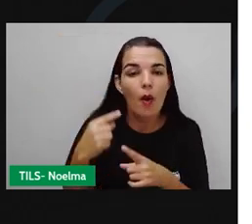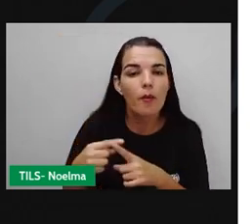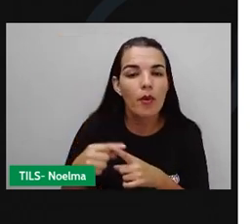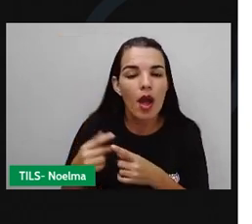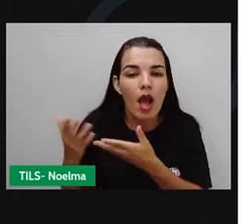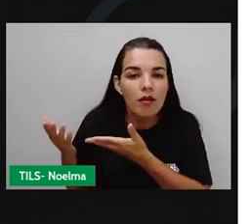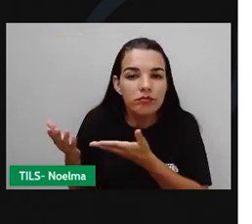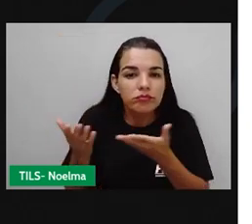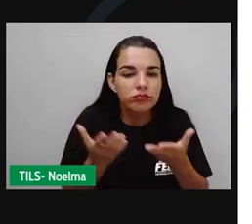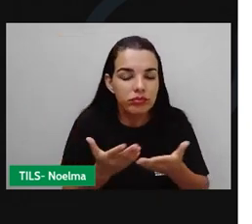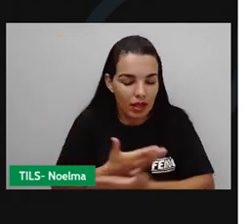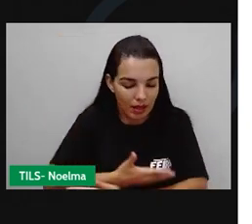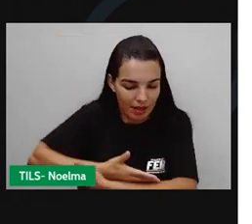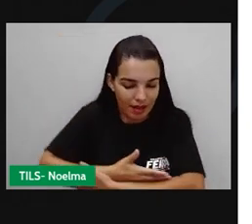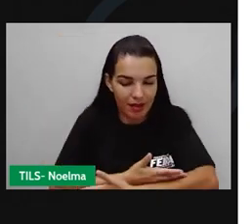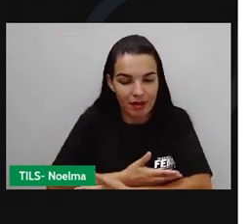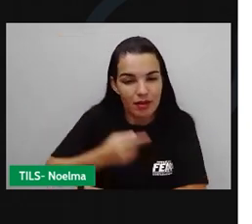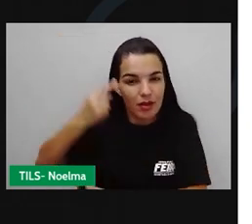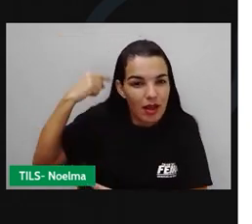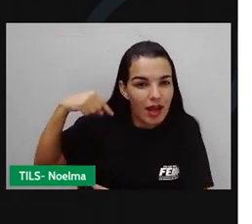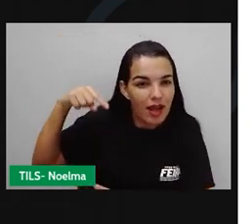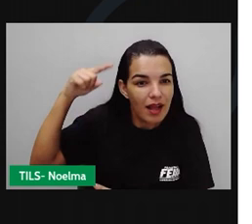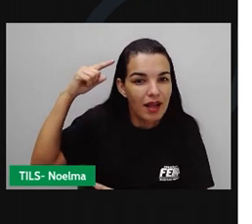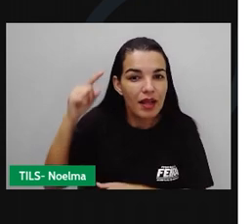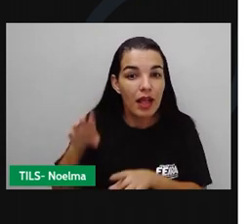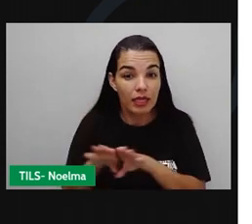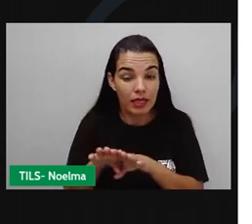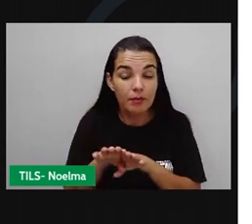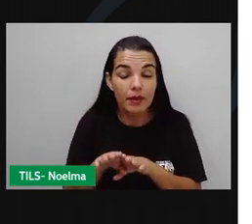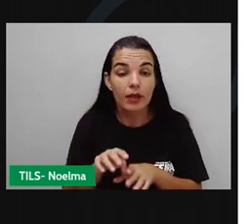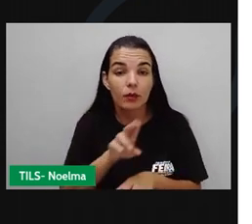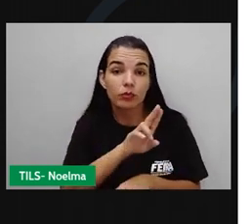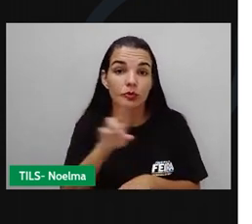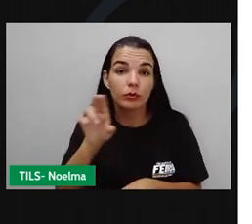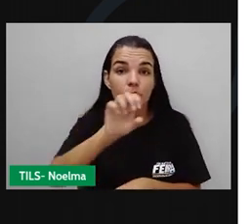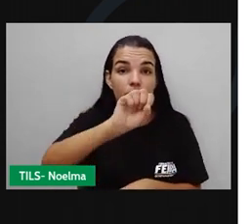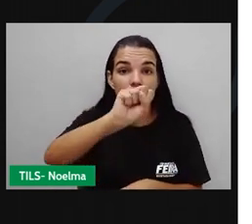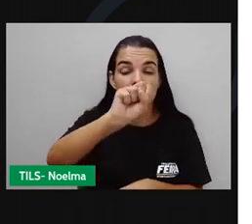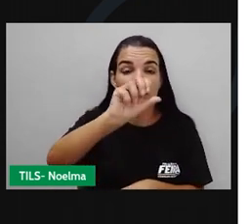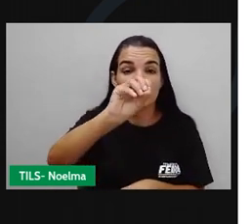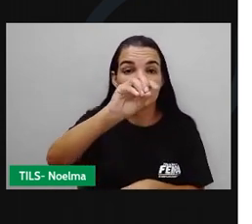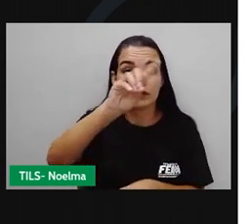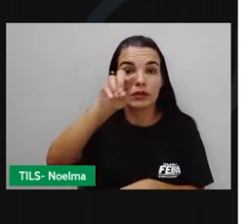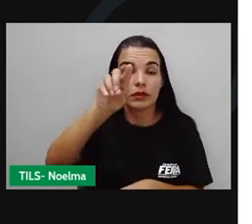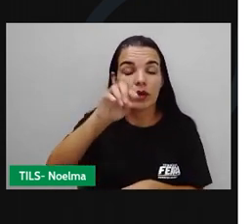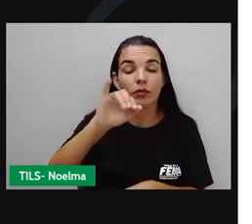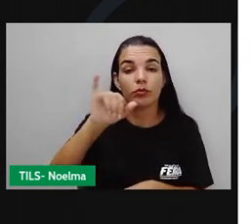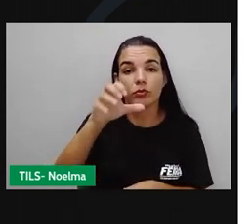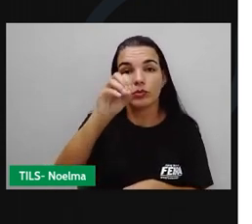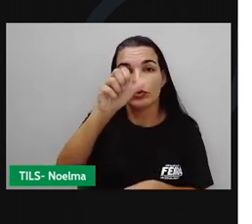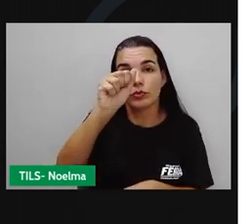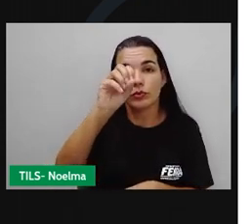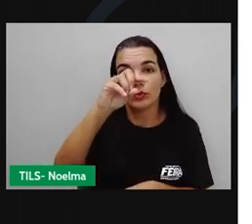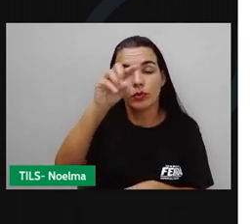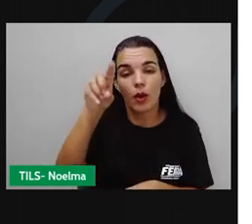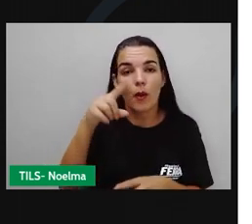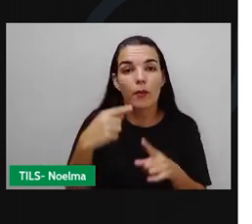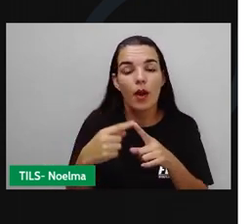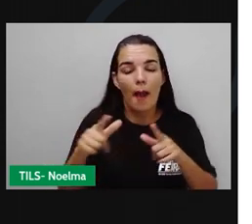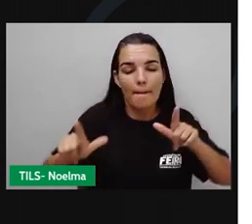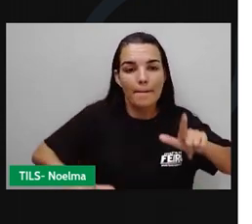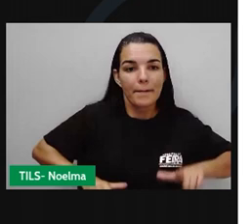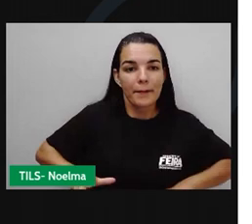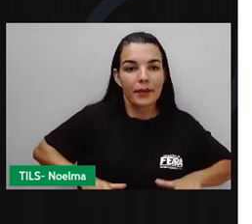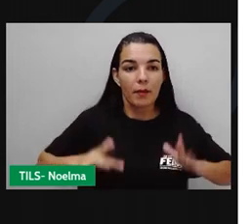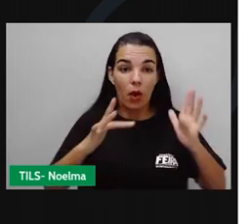com um carneirinho. Mas ele também é conhecido por São João Batista. Era primo de Jesus e batizou o Cristo nas águas do Rio